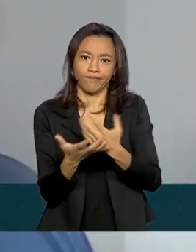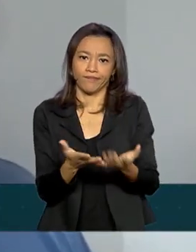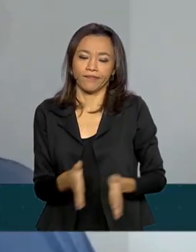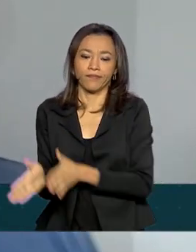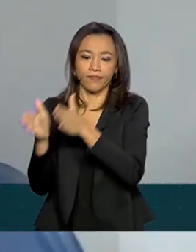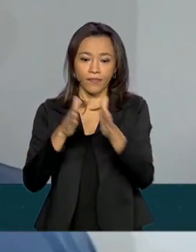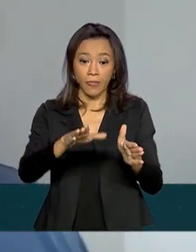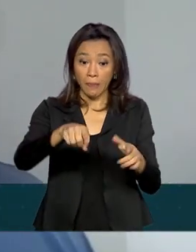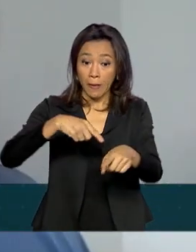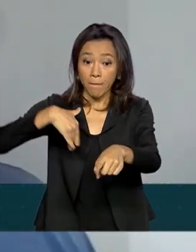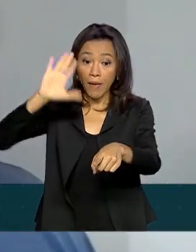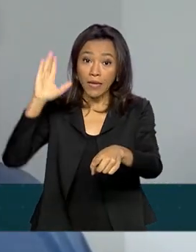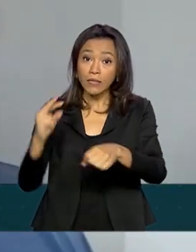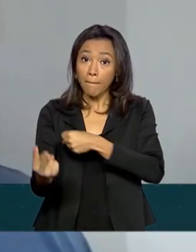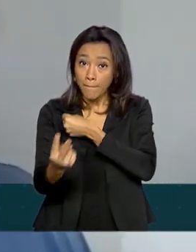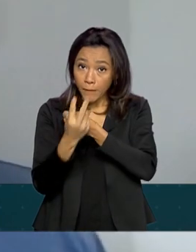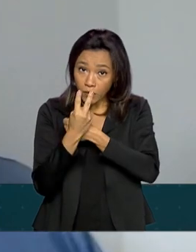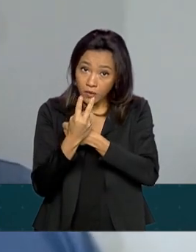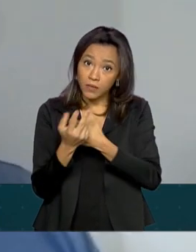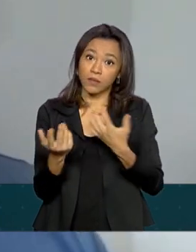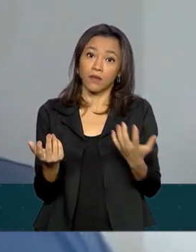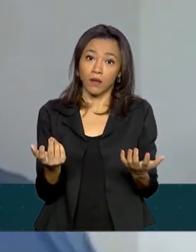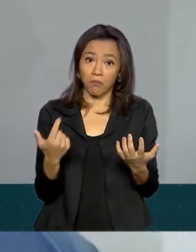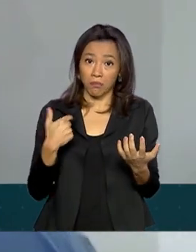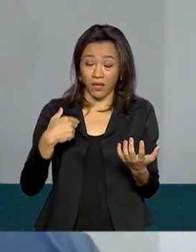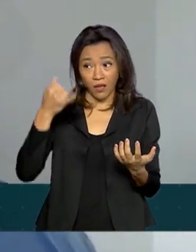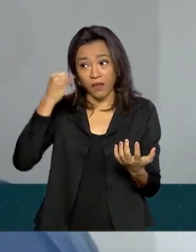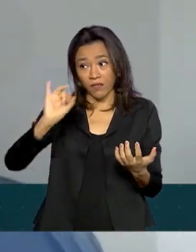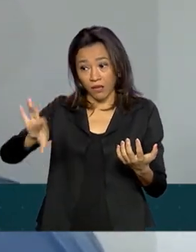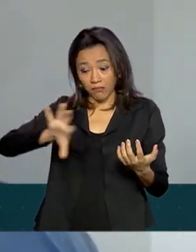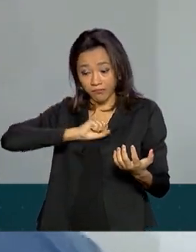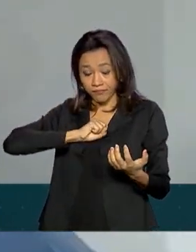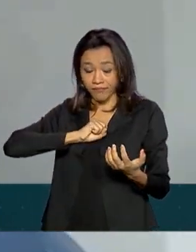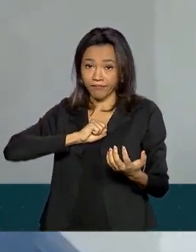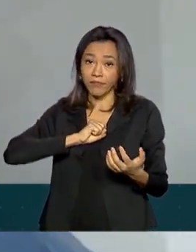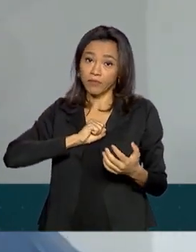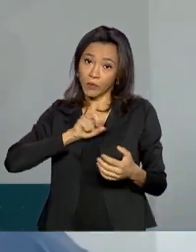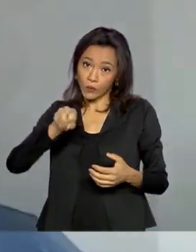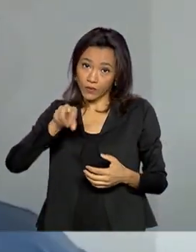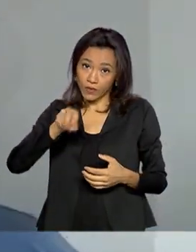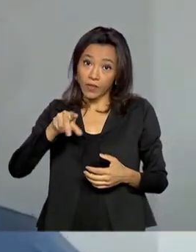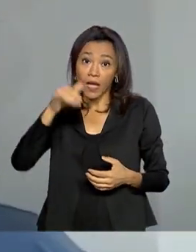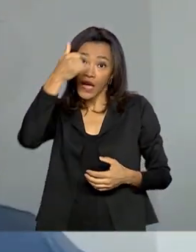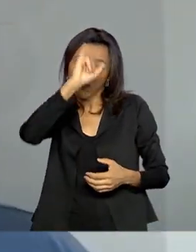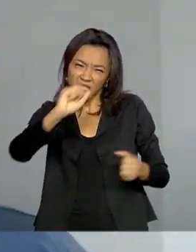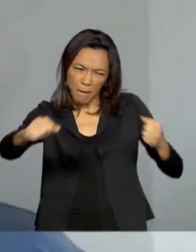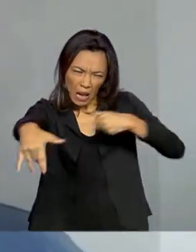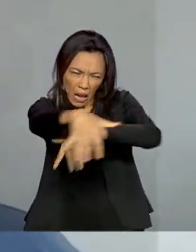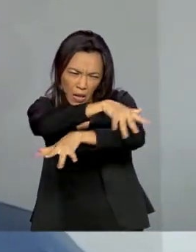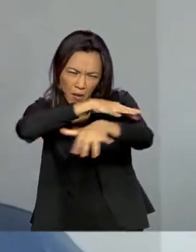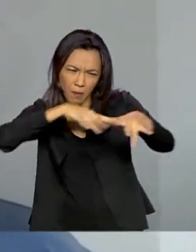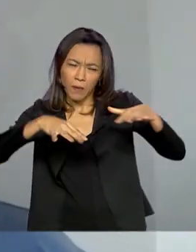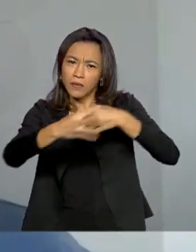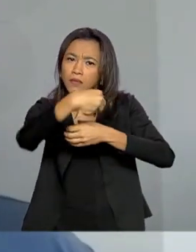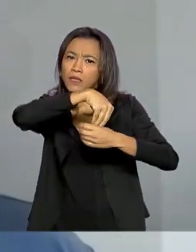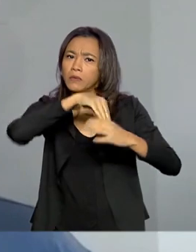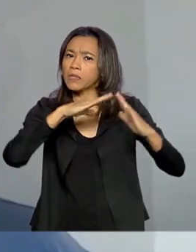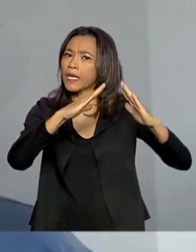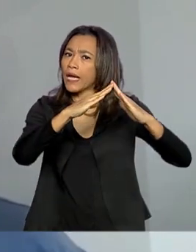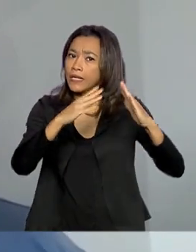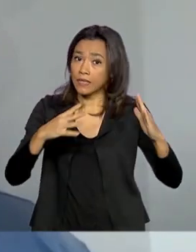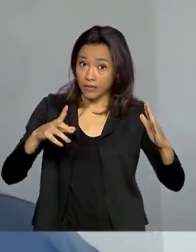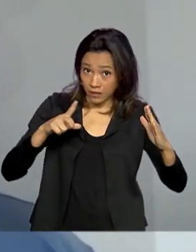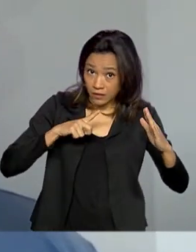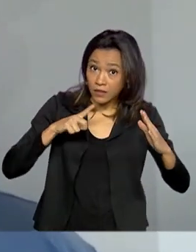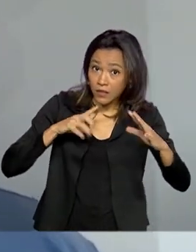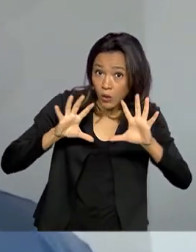a proteção e a segurança de eu não pegar esse vírus, é também evitar a proliferação dentro da minha residência, onde existem grupos de